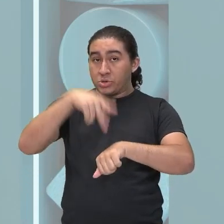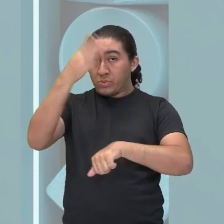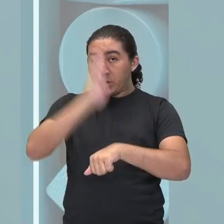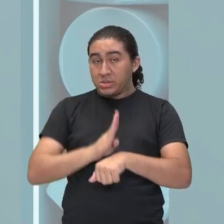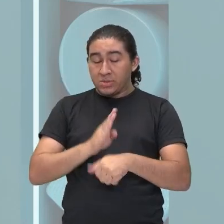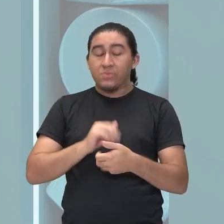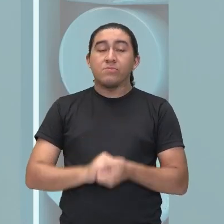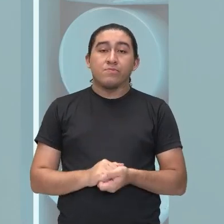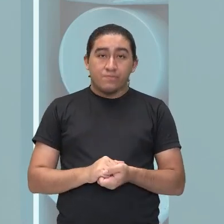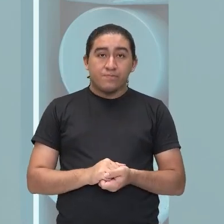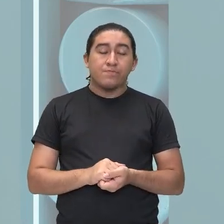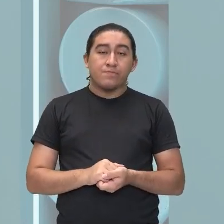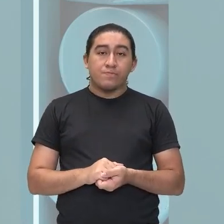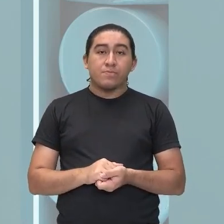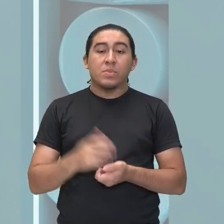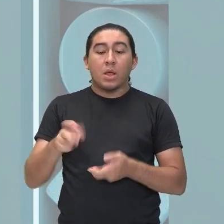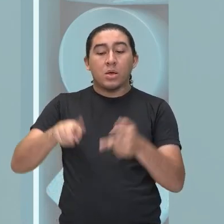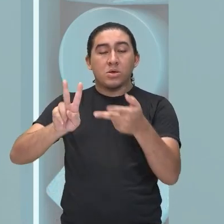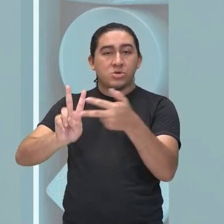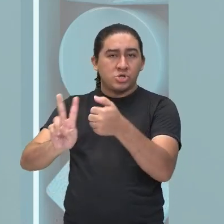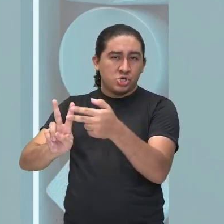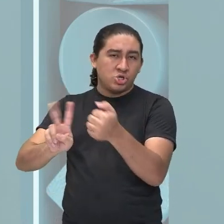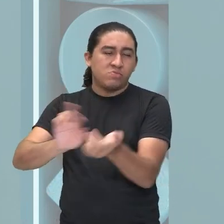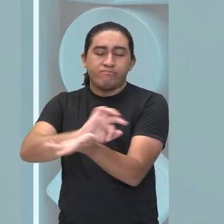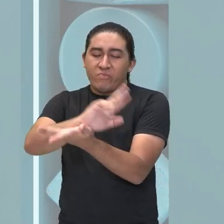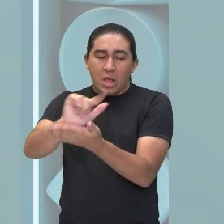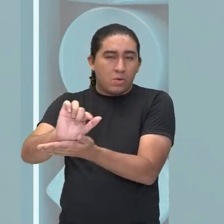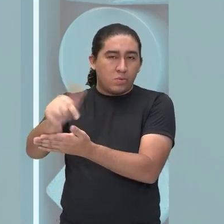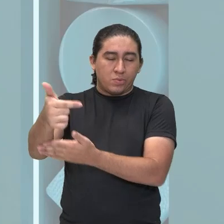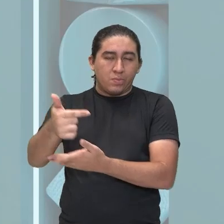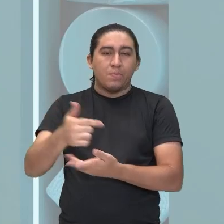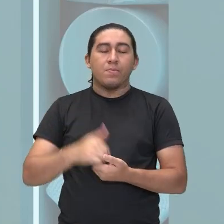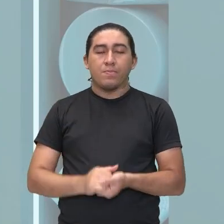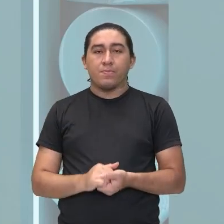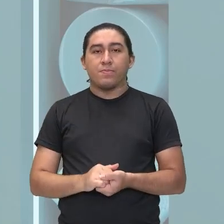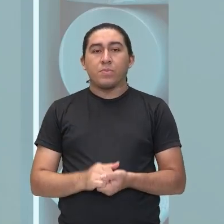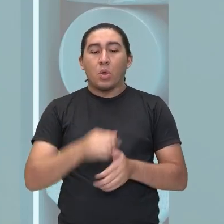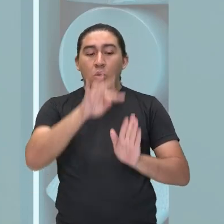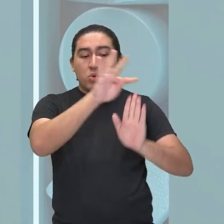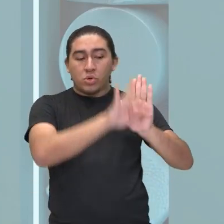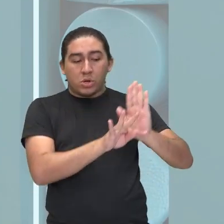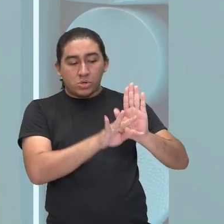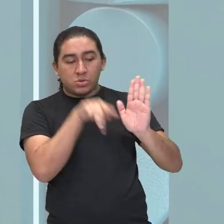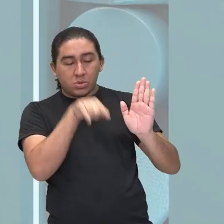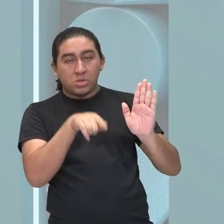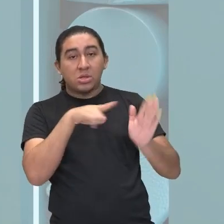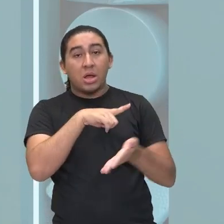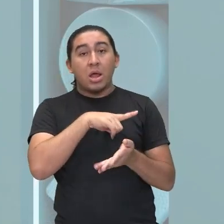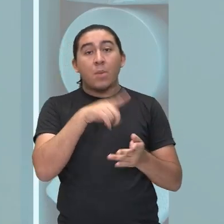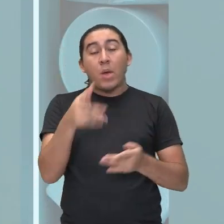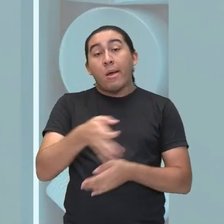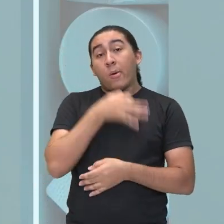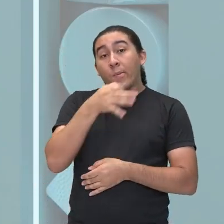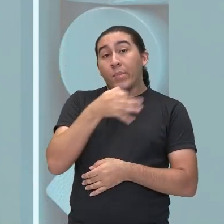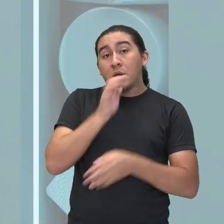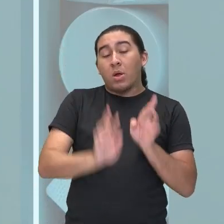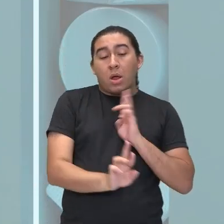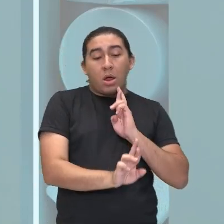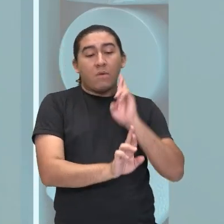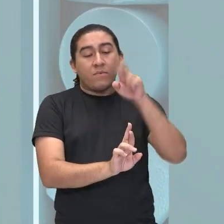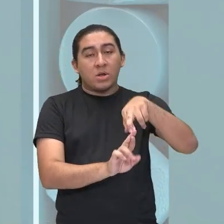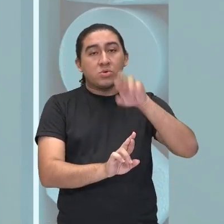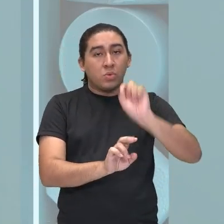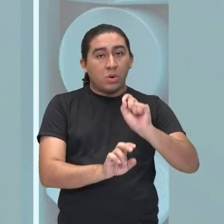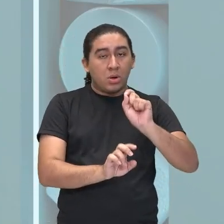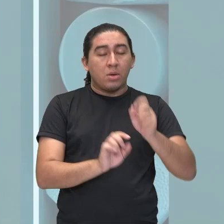quilombolas e outros. E o texto traz exatamente um ponto de vista em relação aos